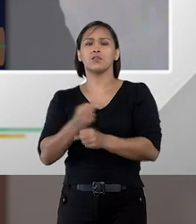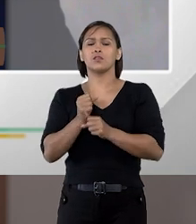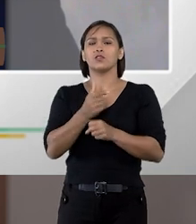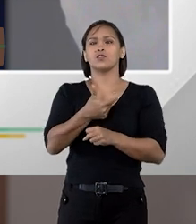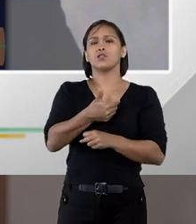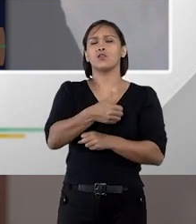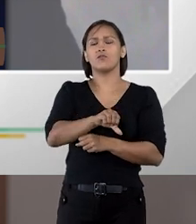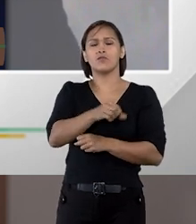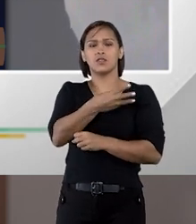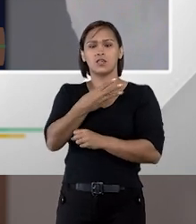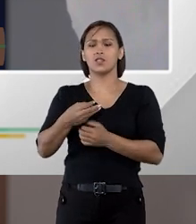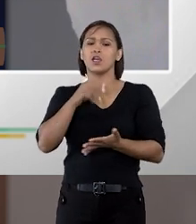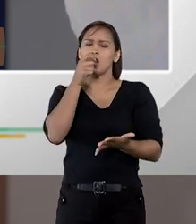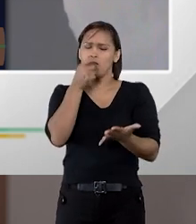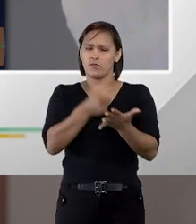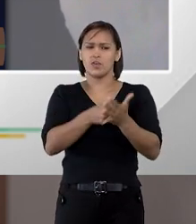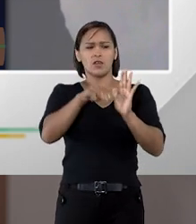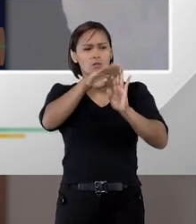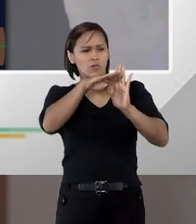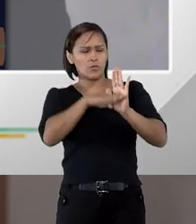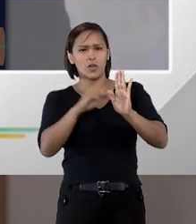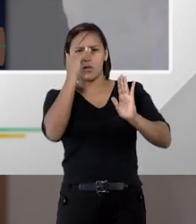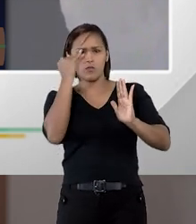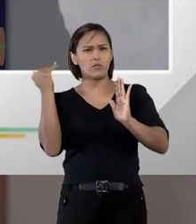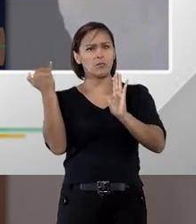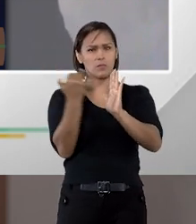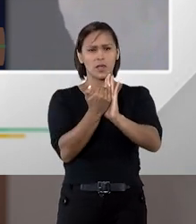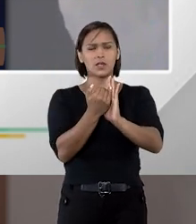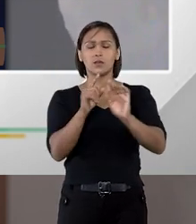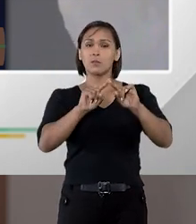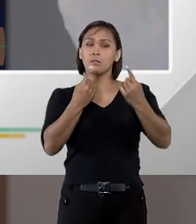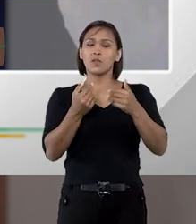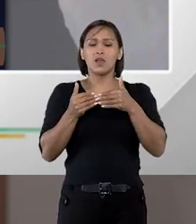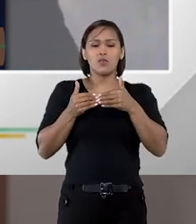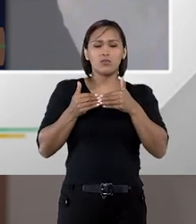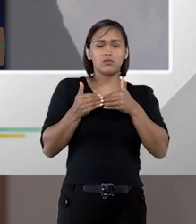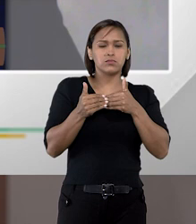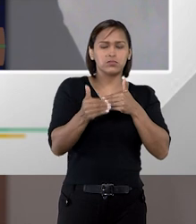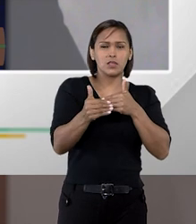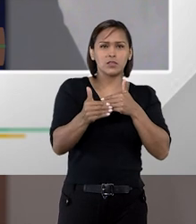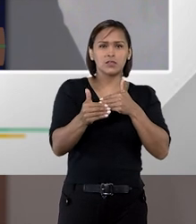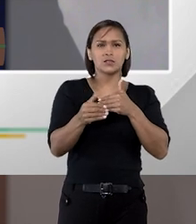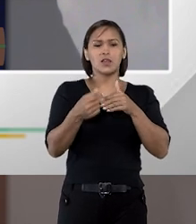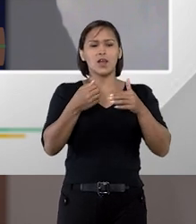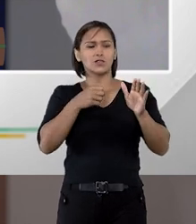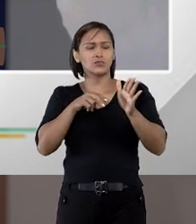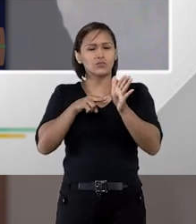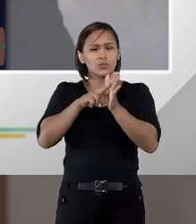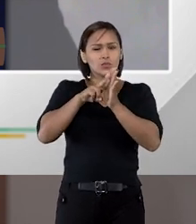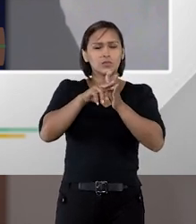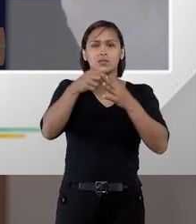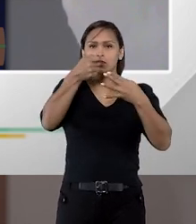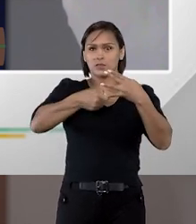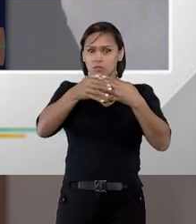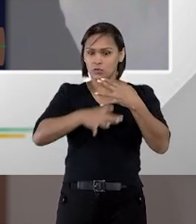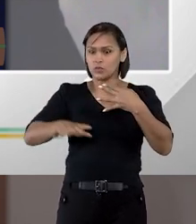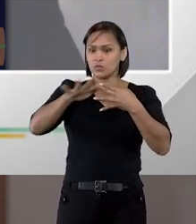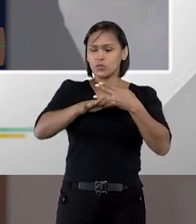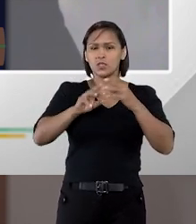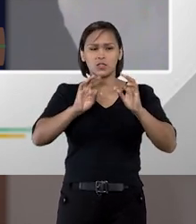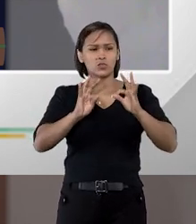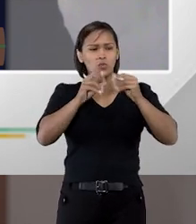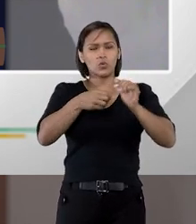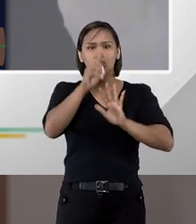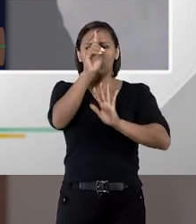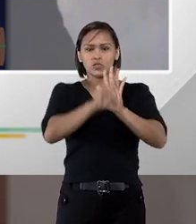93, ela cumpriu o seu papel, ela tem os seus méritos, mas de longa data, a doutrina e a jurisprudência,